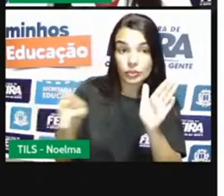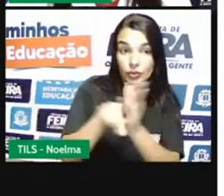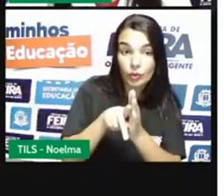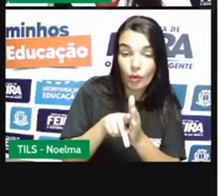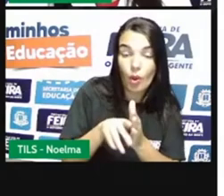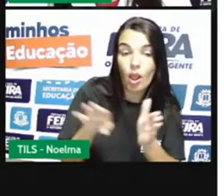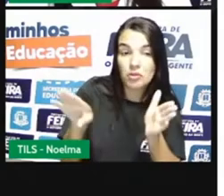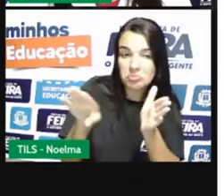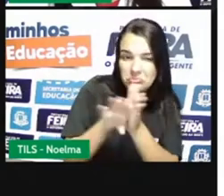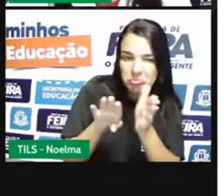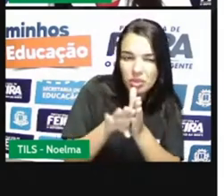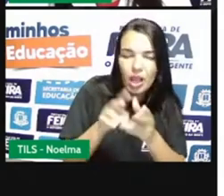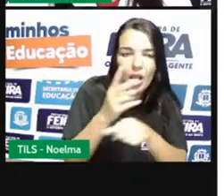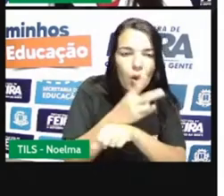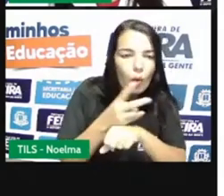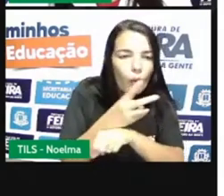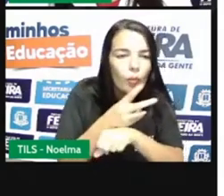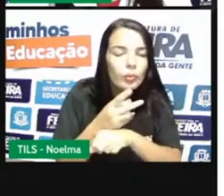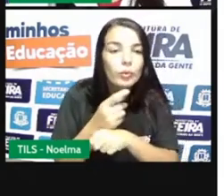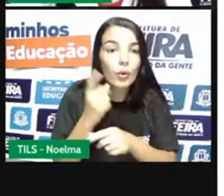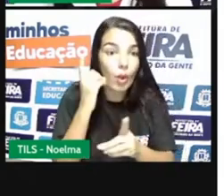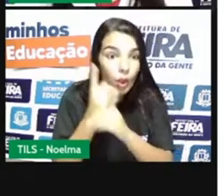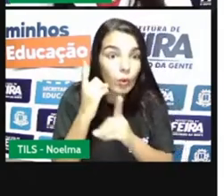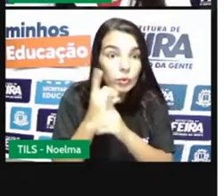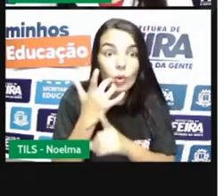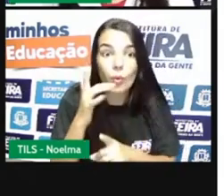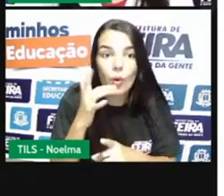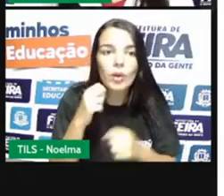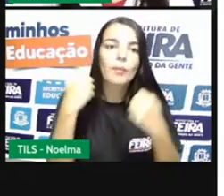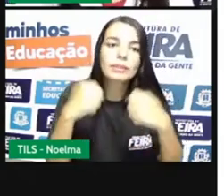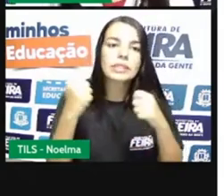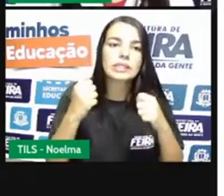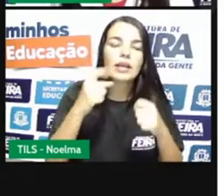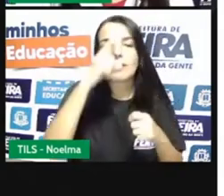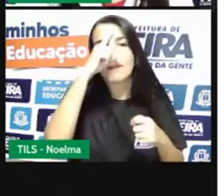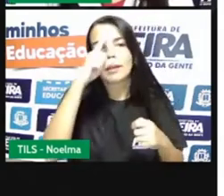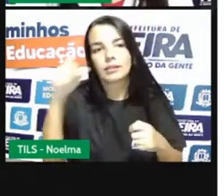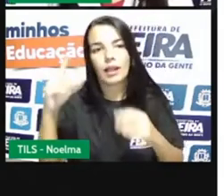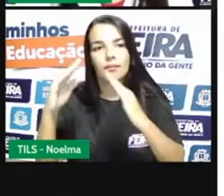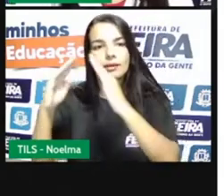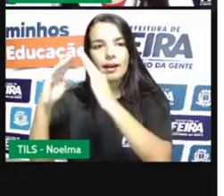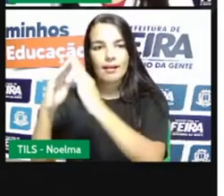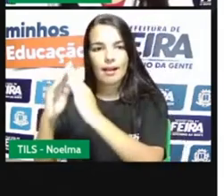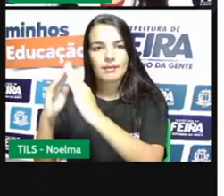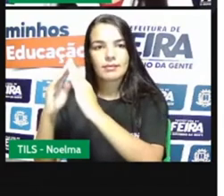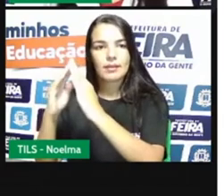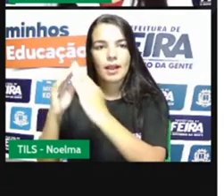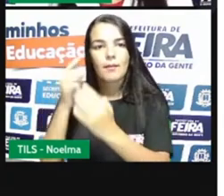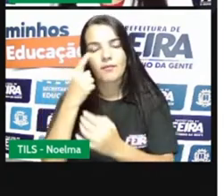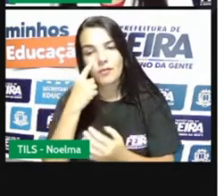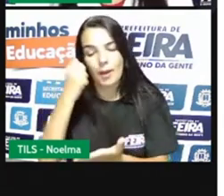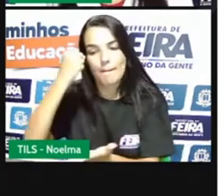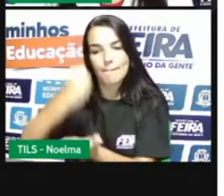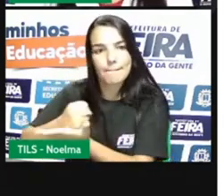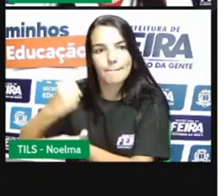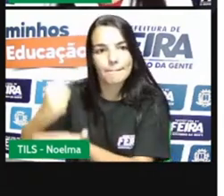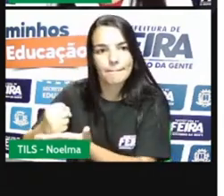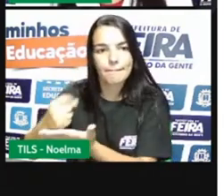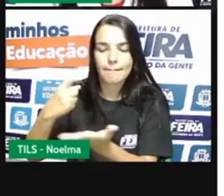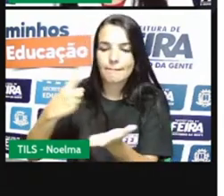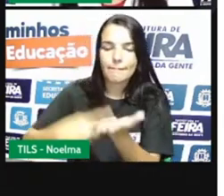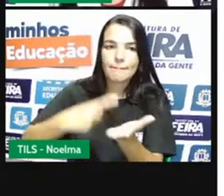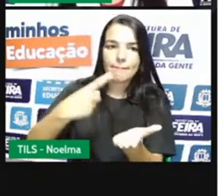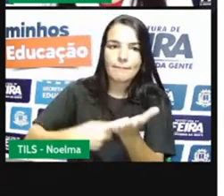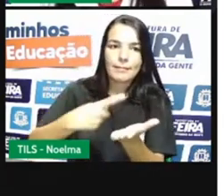barras com o selo da coroa e também já era retirado ali na casa de punição o quinto, né? Que era os